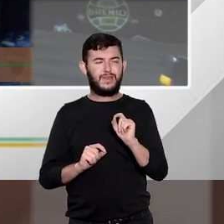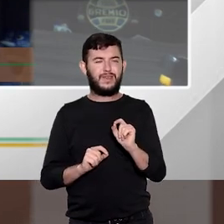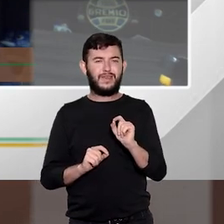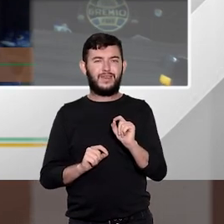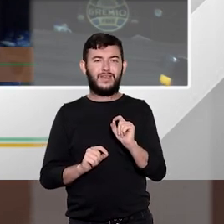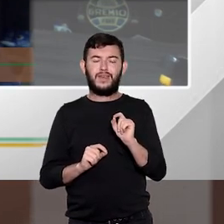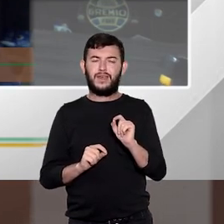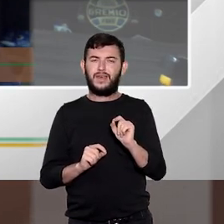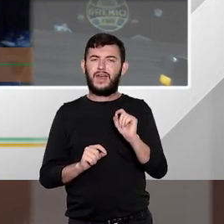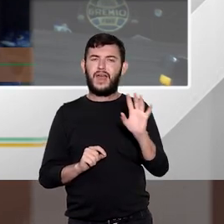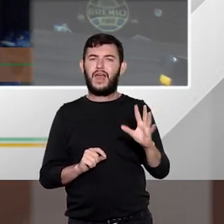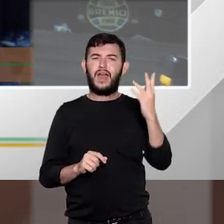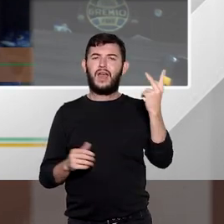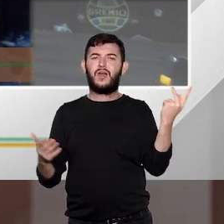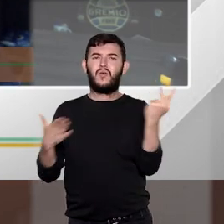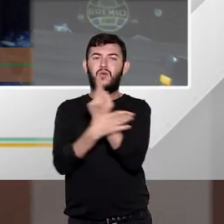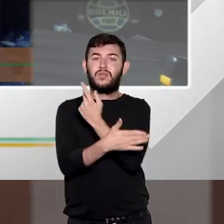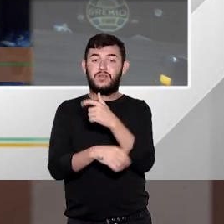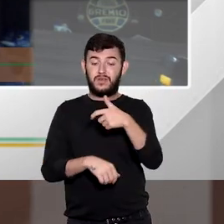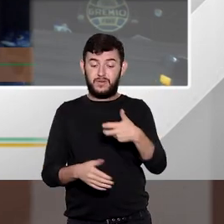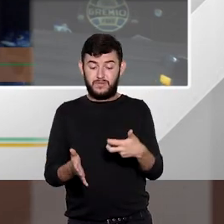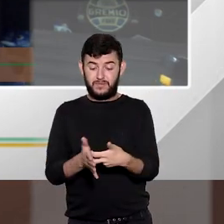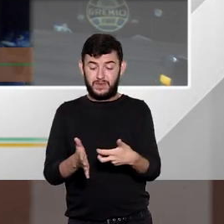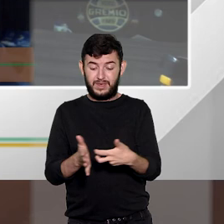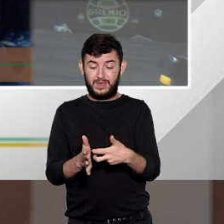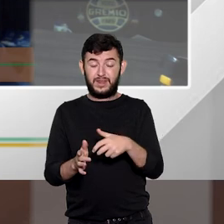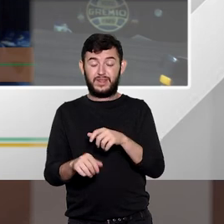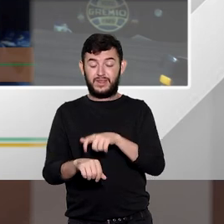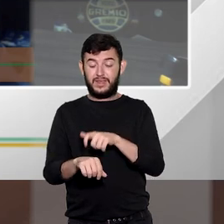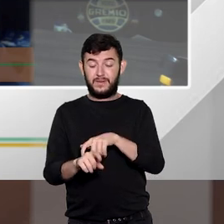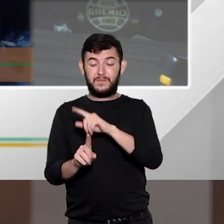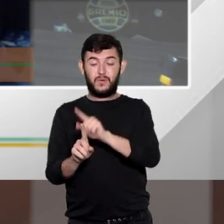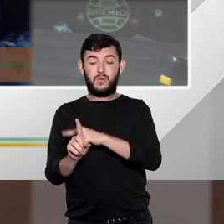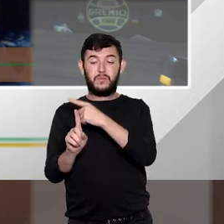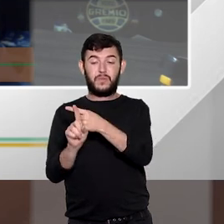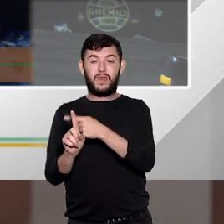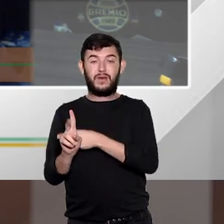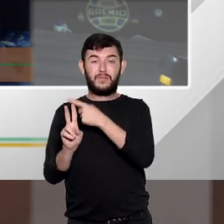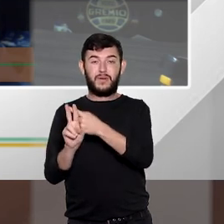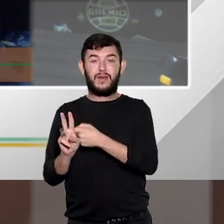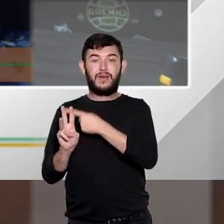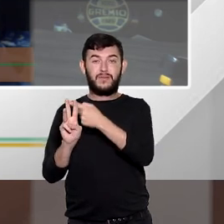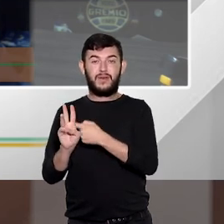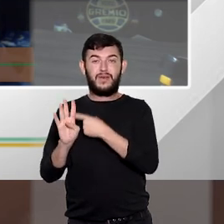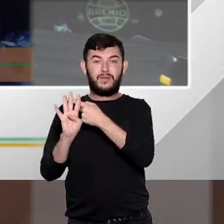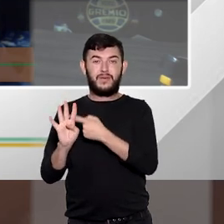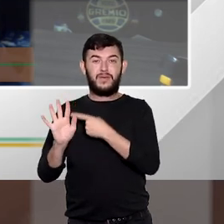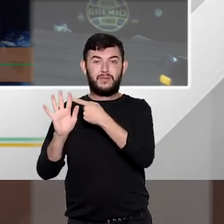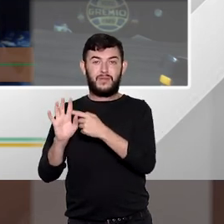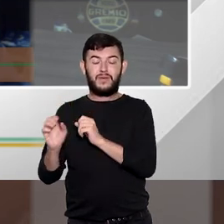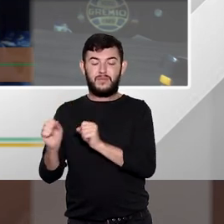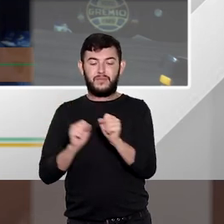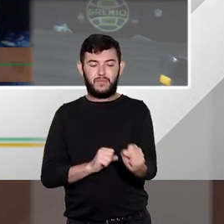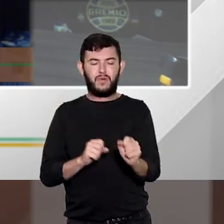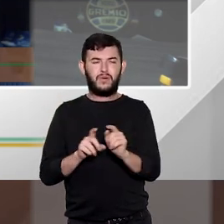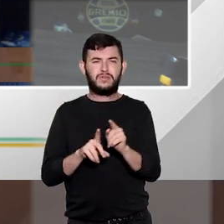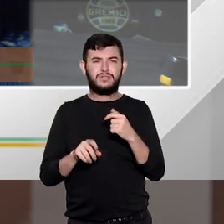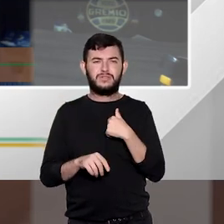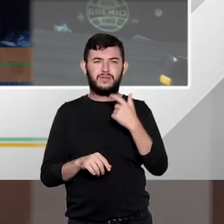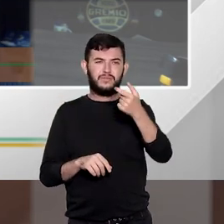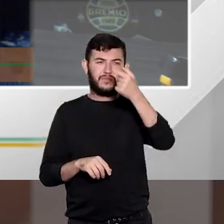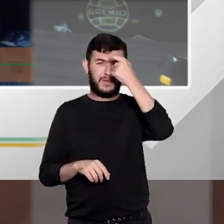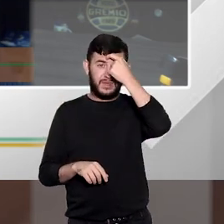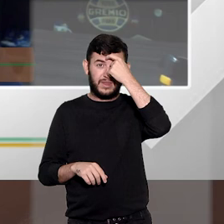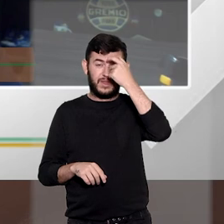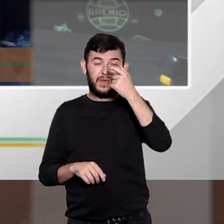de causa de aumento de pena pode gerar a impressão de que